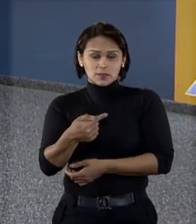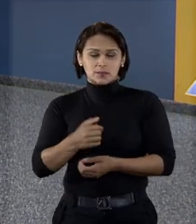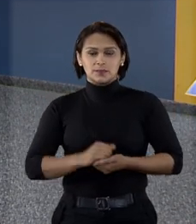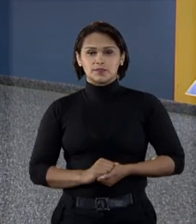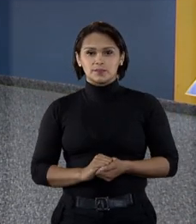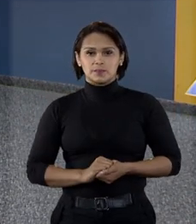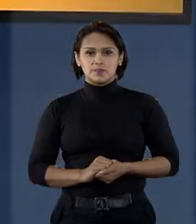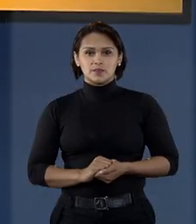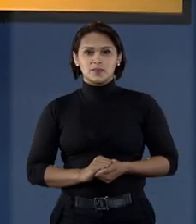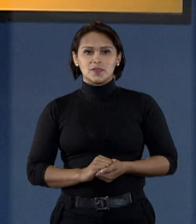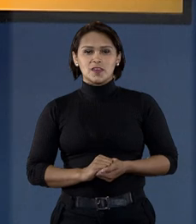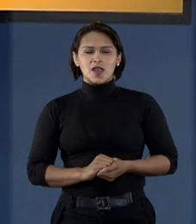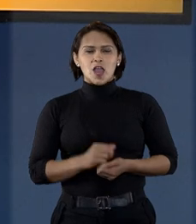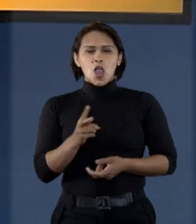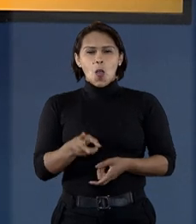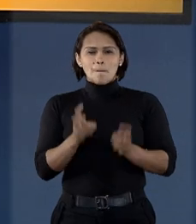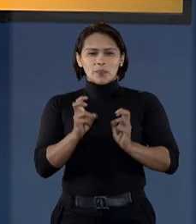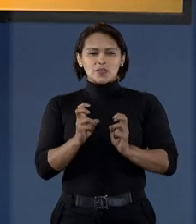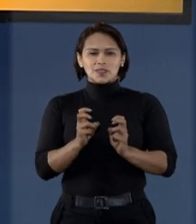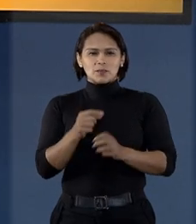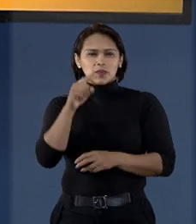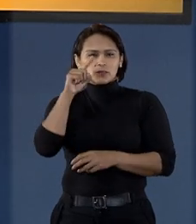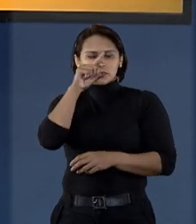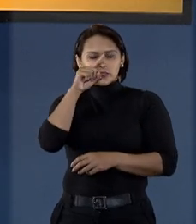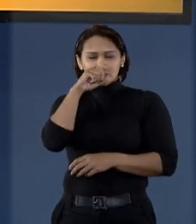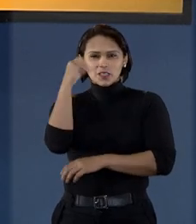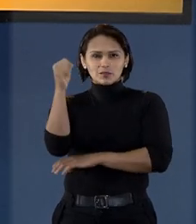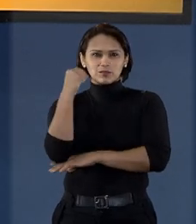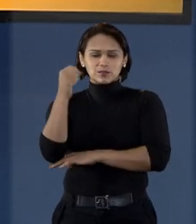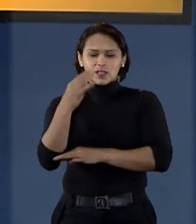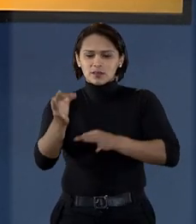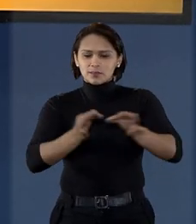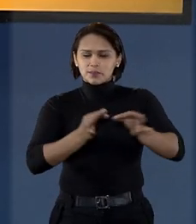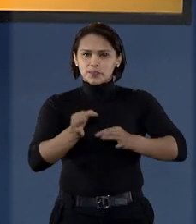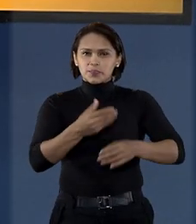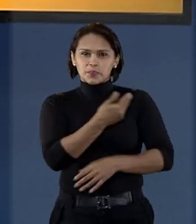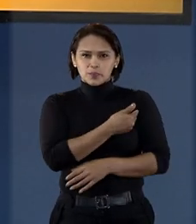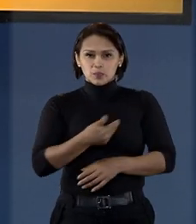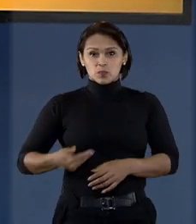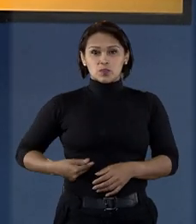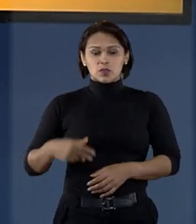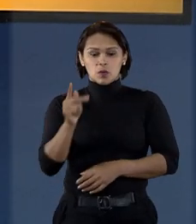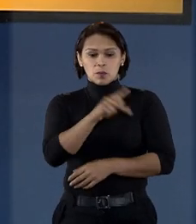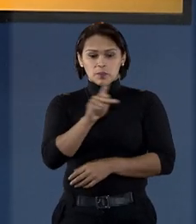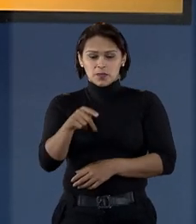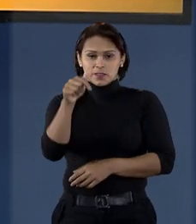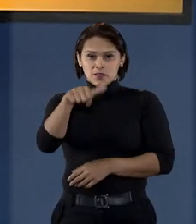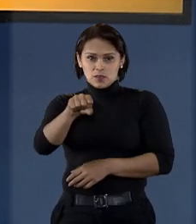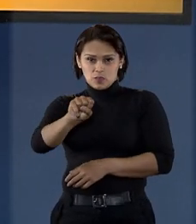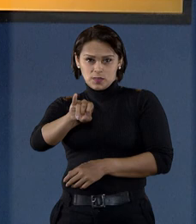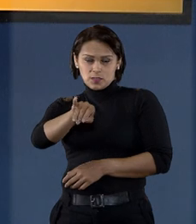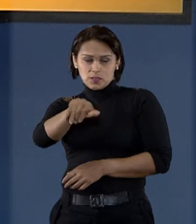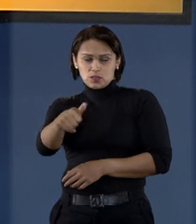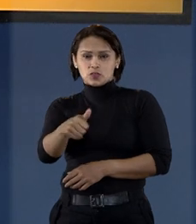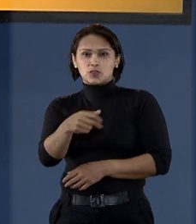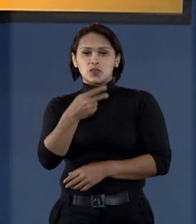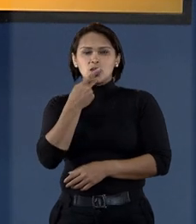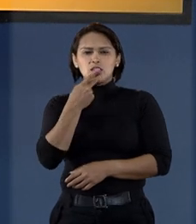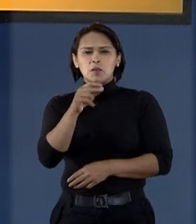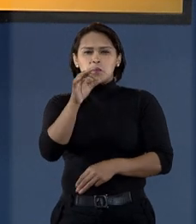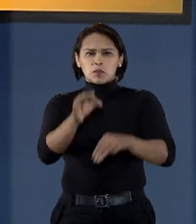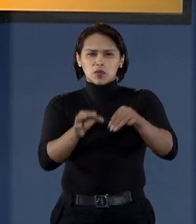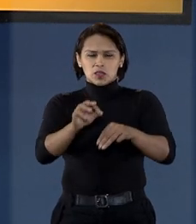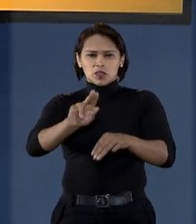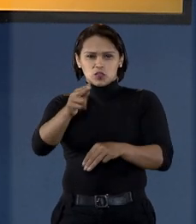última semana. Ao constatar risco de grave lesão à ordem pública, o presidente do Superior Tribunal de